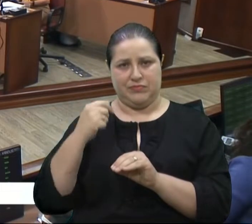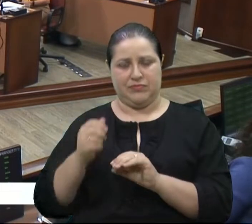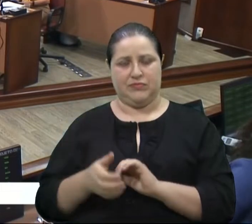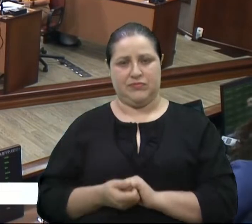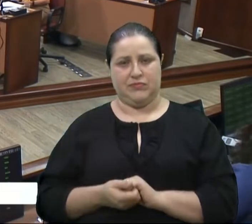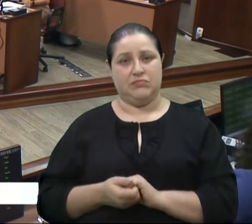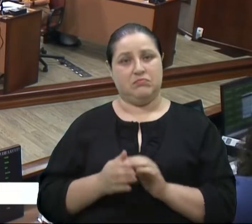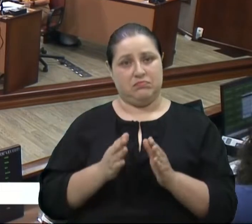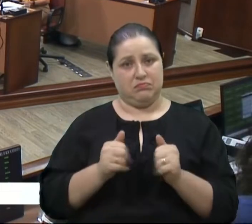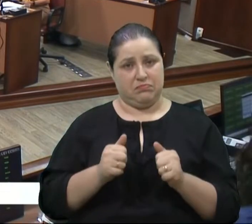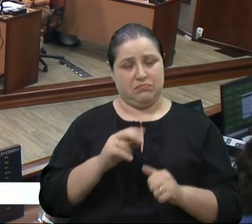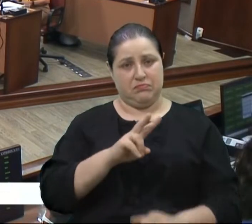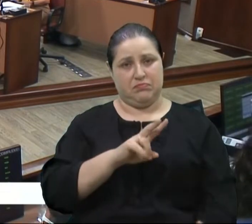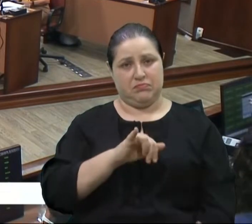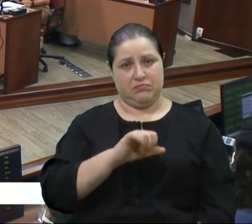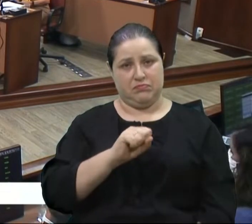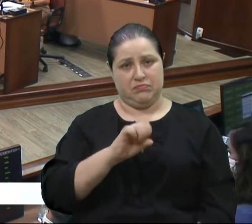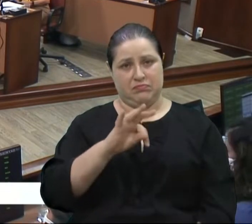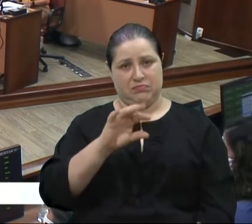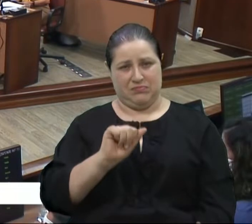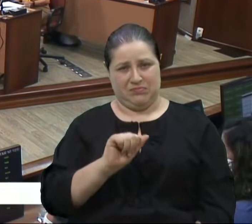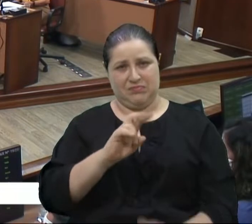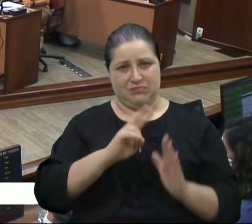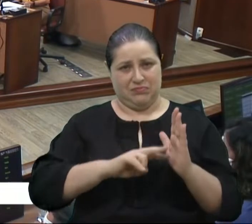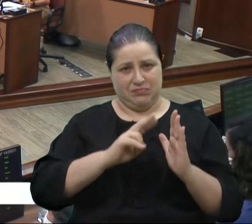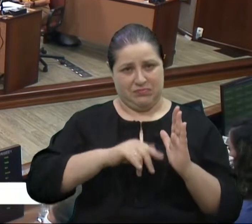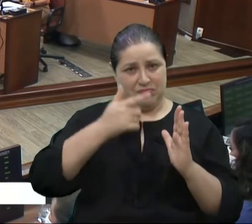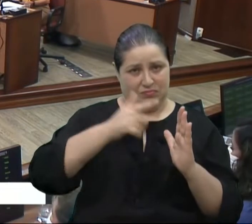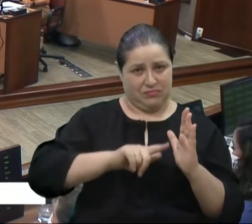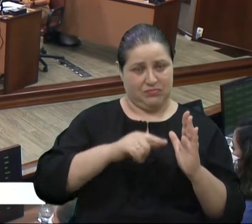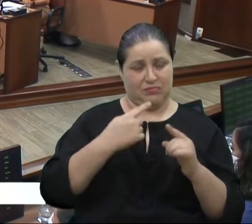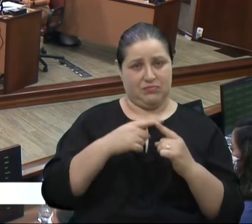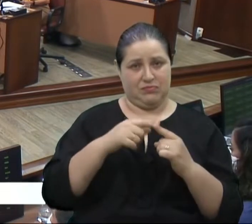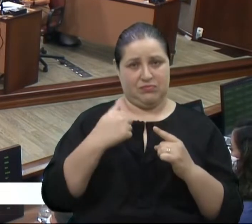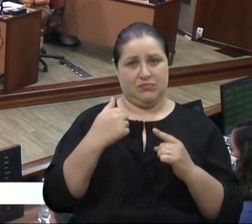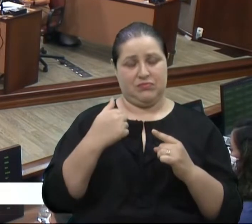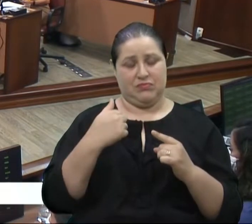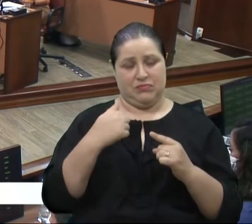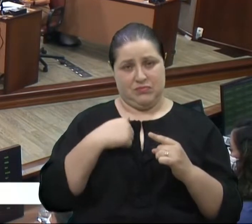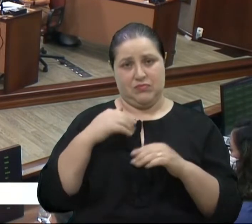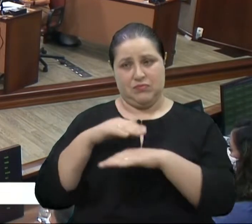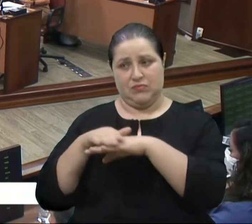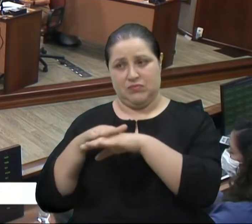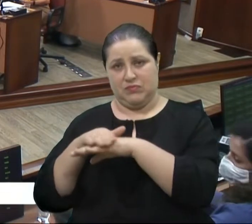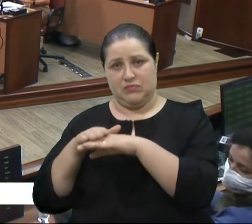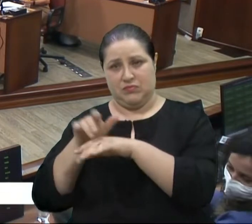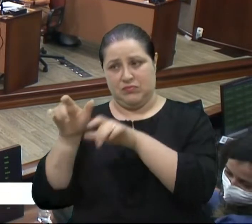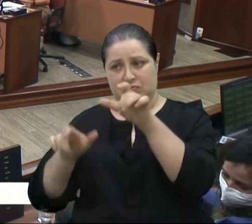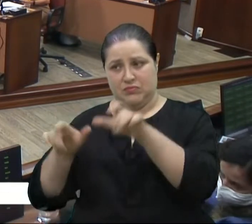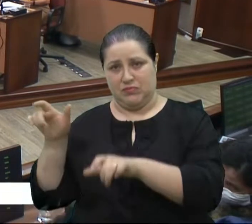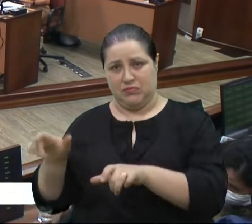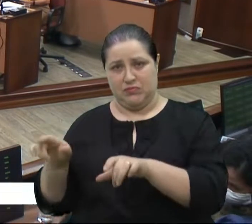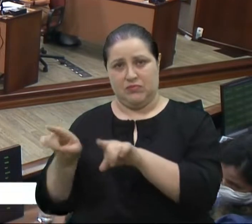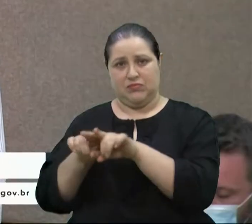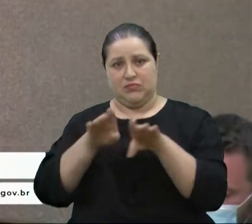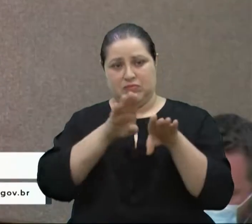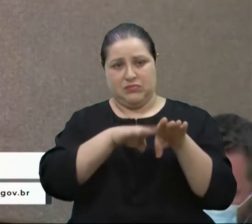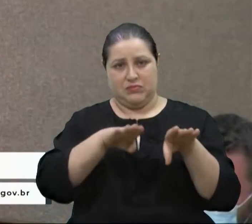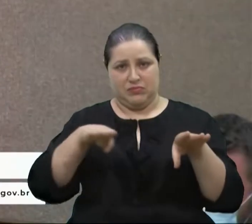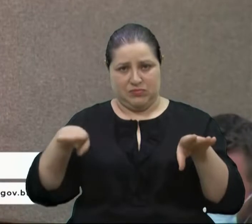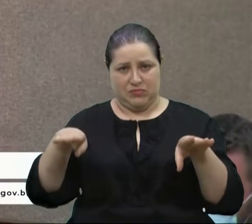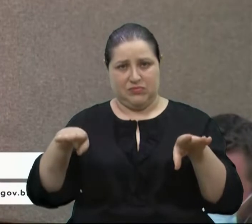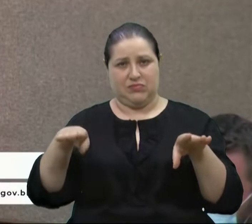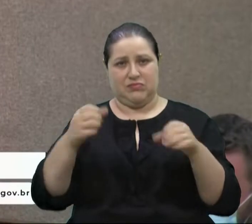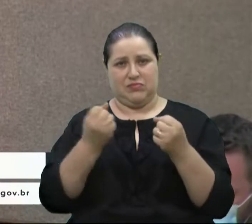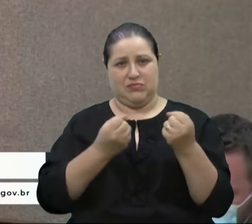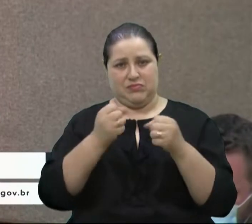encontro de termos conversado com partes, estacionamentos e tudo mais, e existem algumas